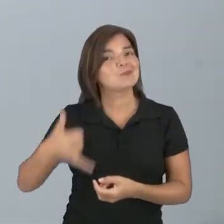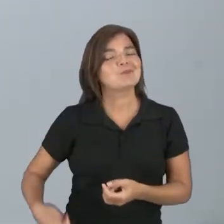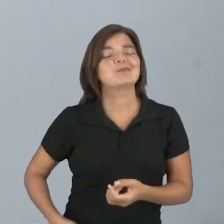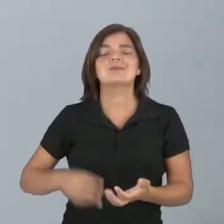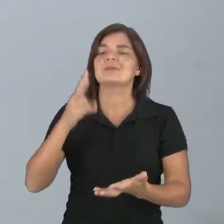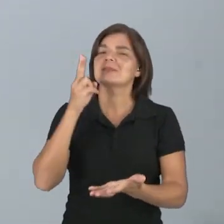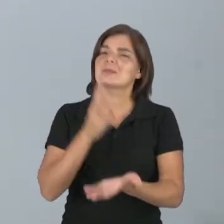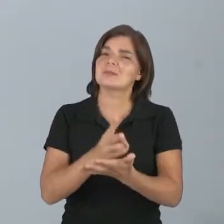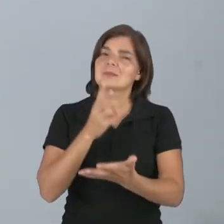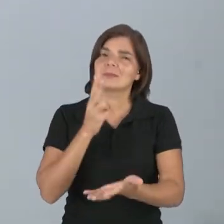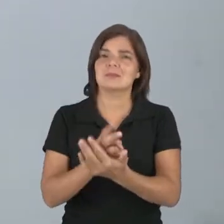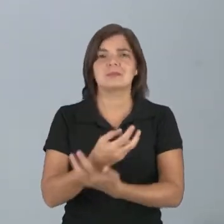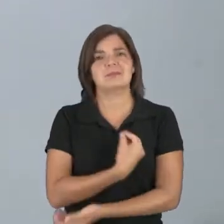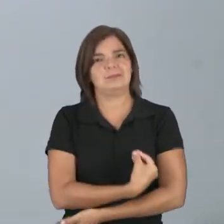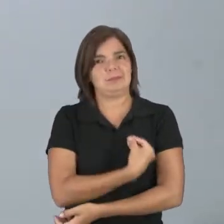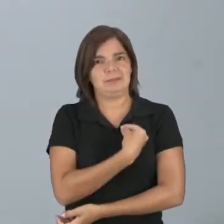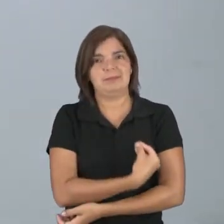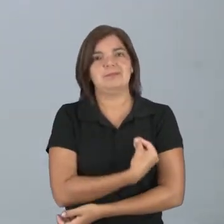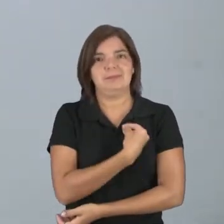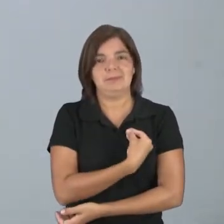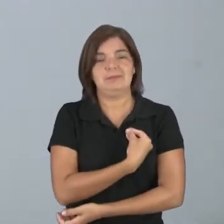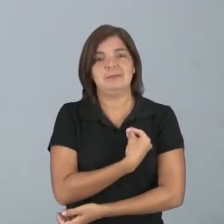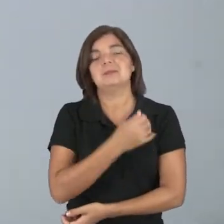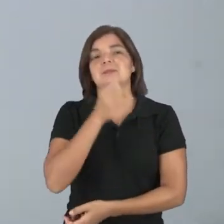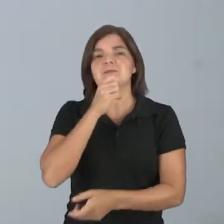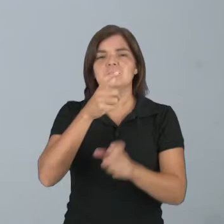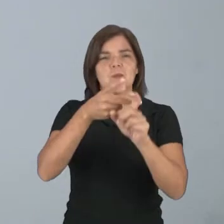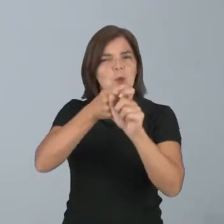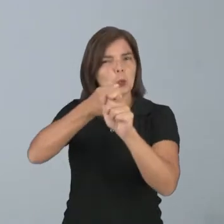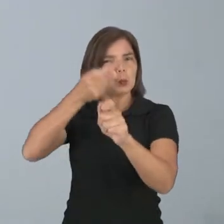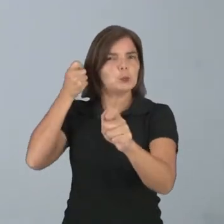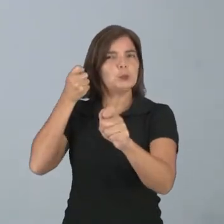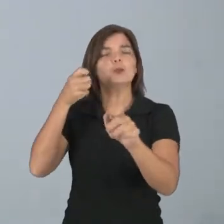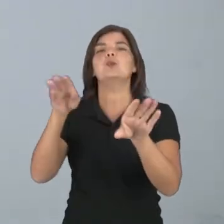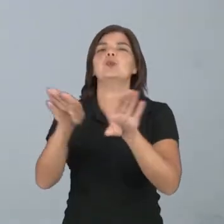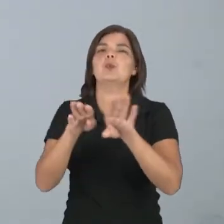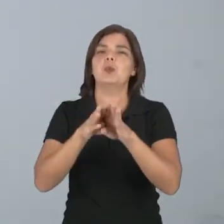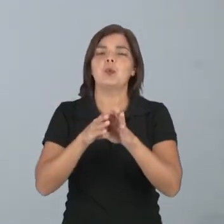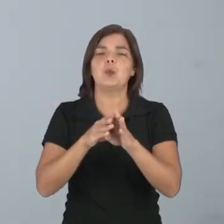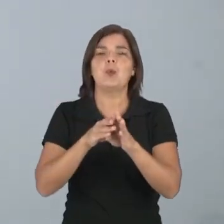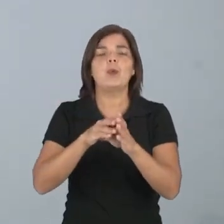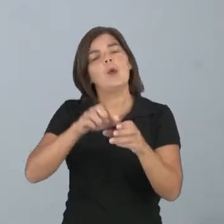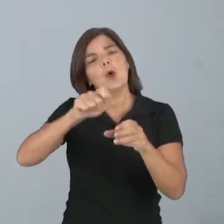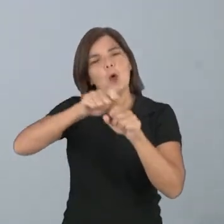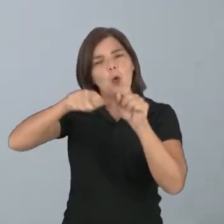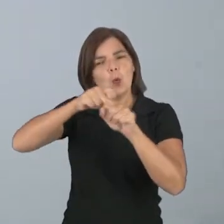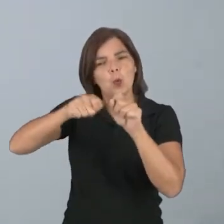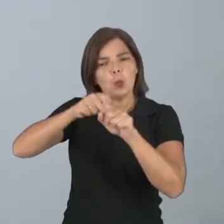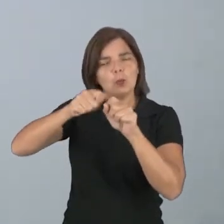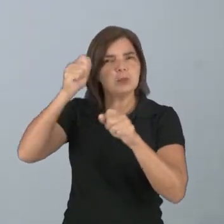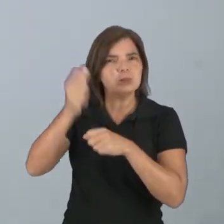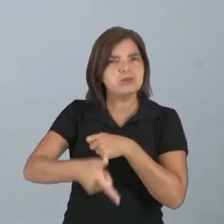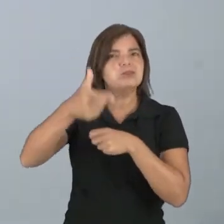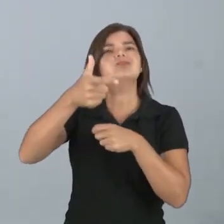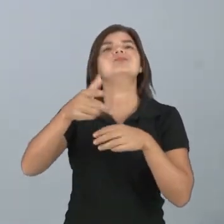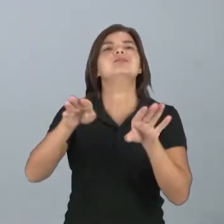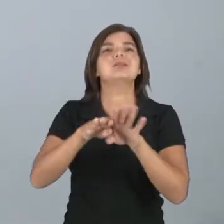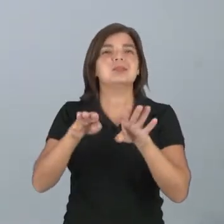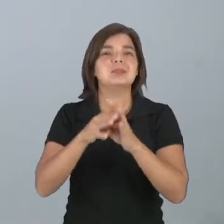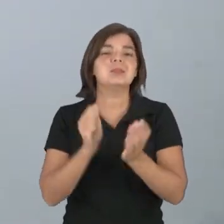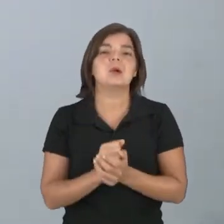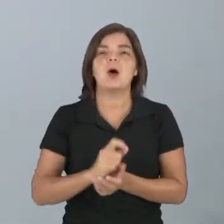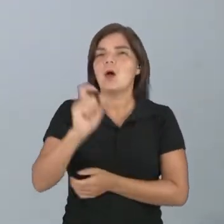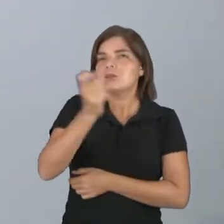estar sempre presente. Então, a baladeira, estilingue, o peão, o rolimão, a